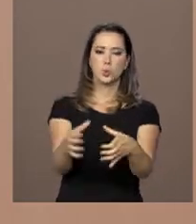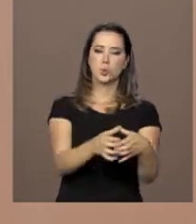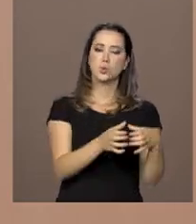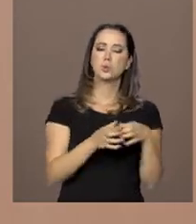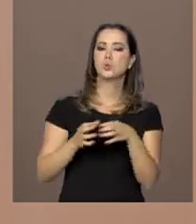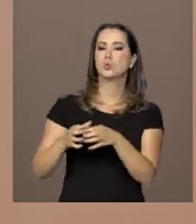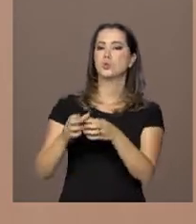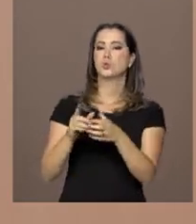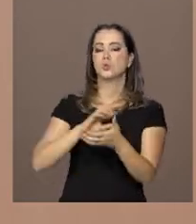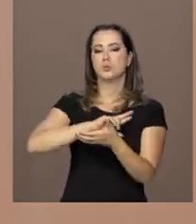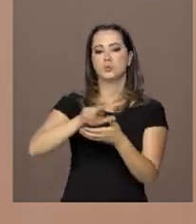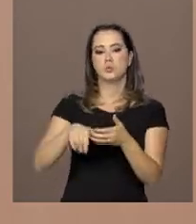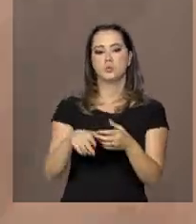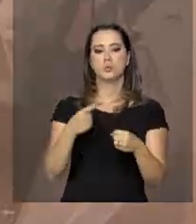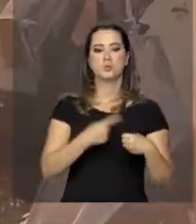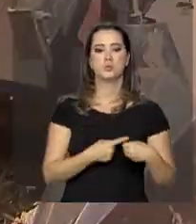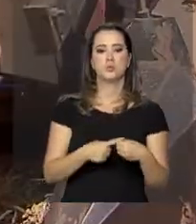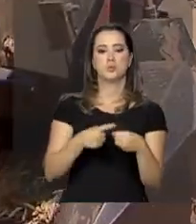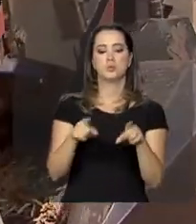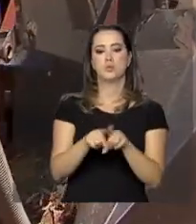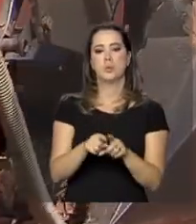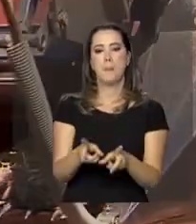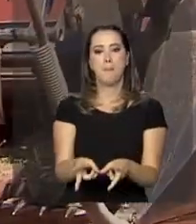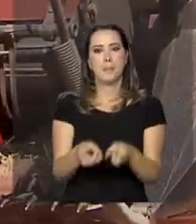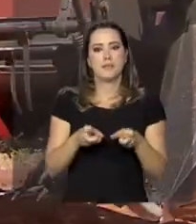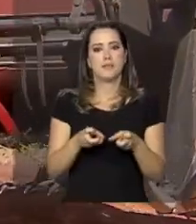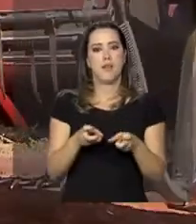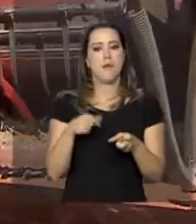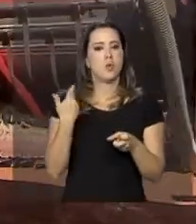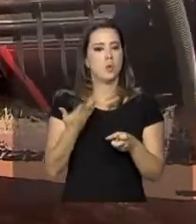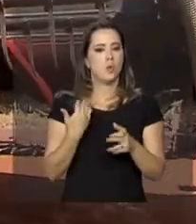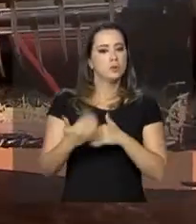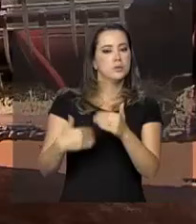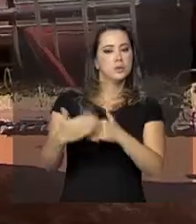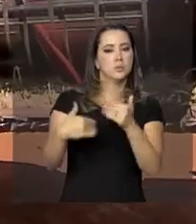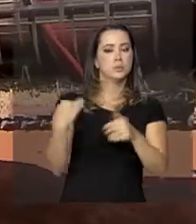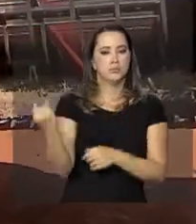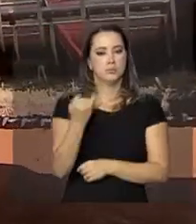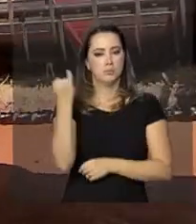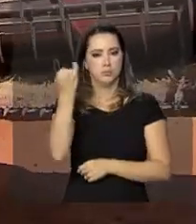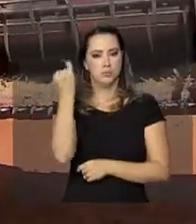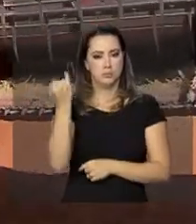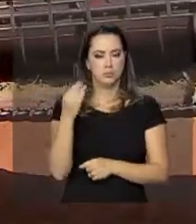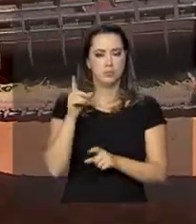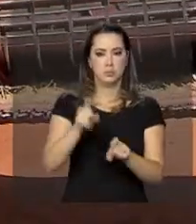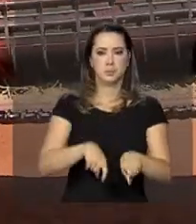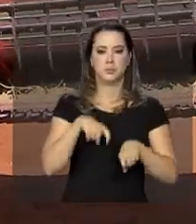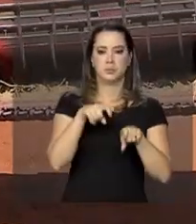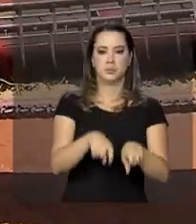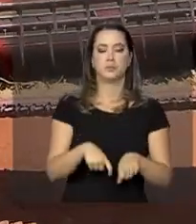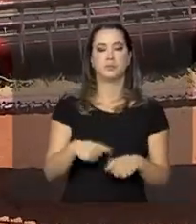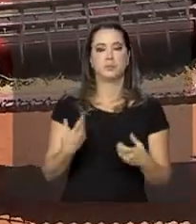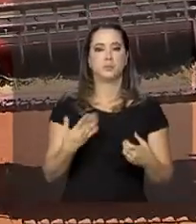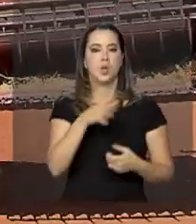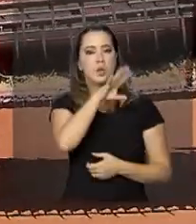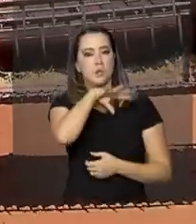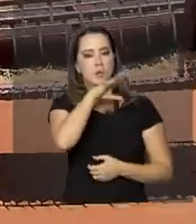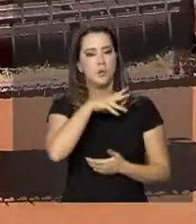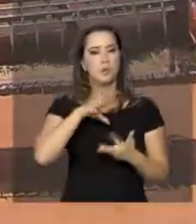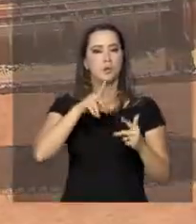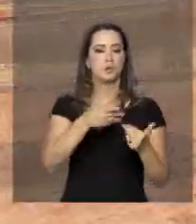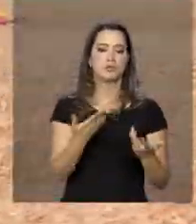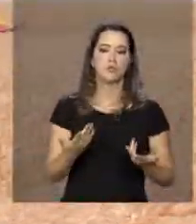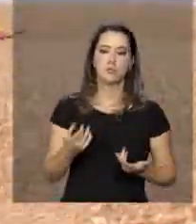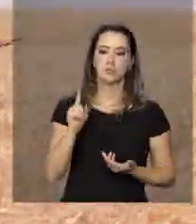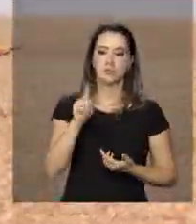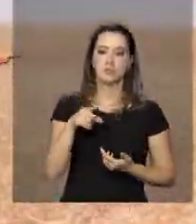seja rural ou urbano, percebem qual é o desempenho, importância da agricultura, da agricultura, do agronegócio como um todo.